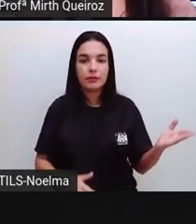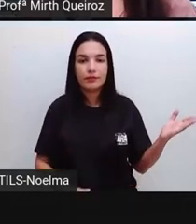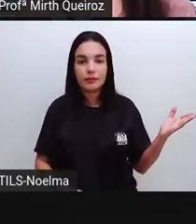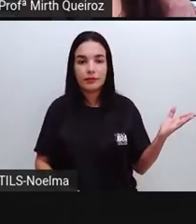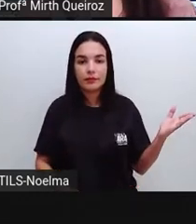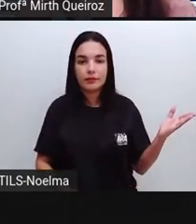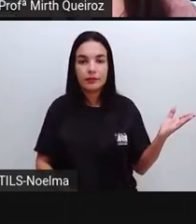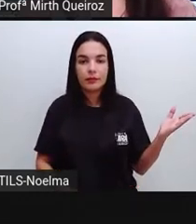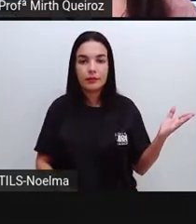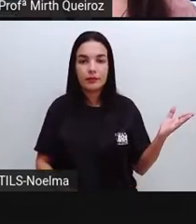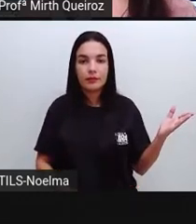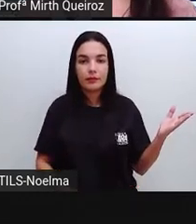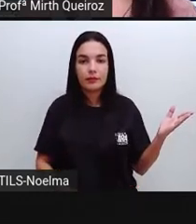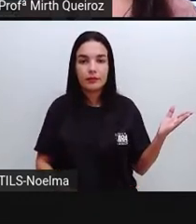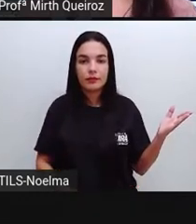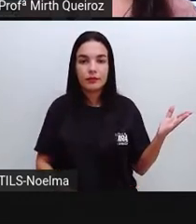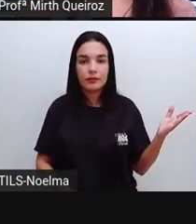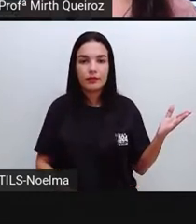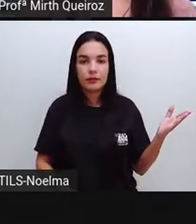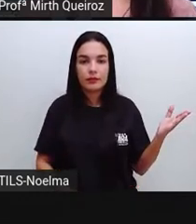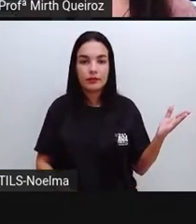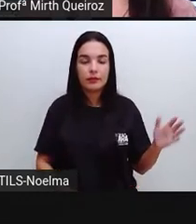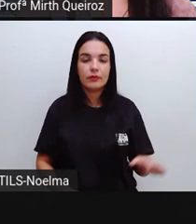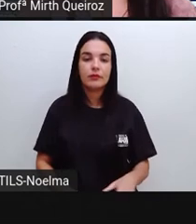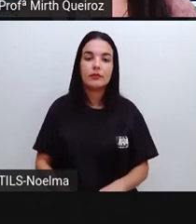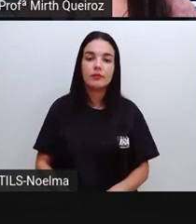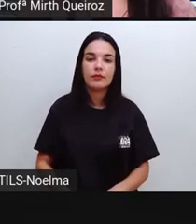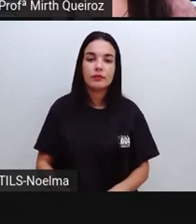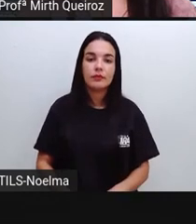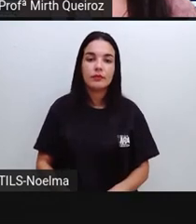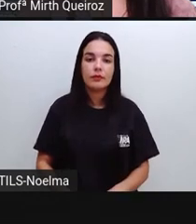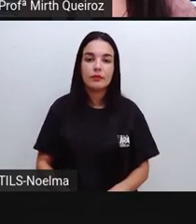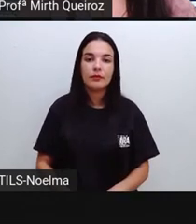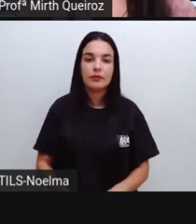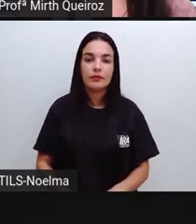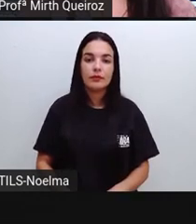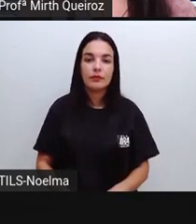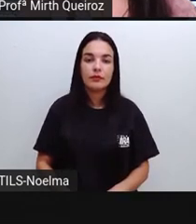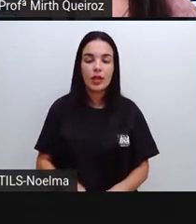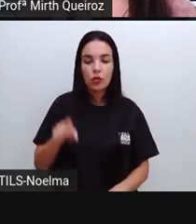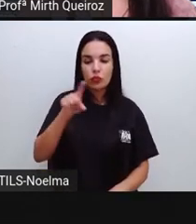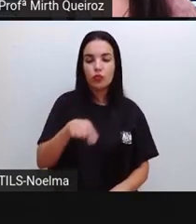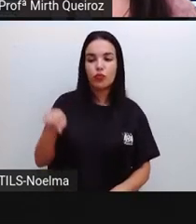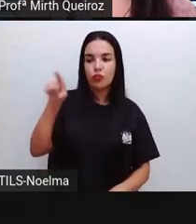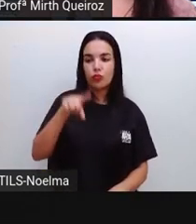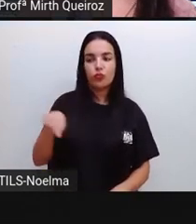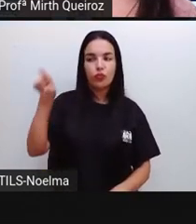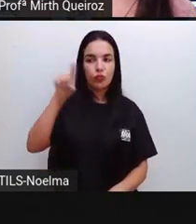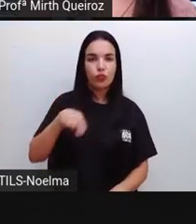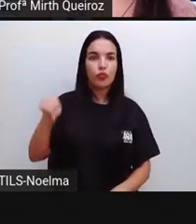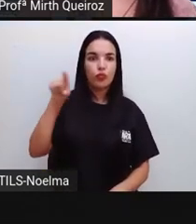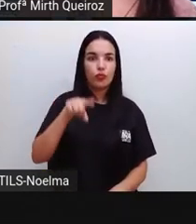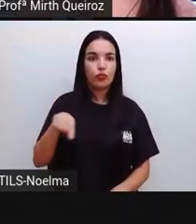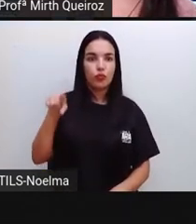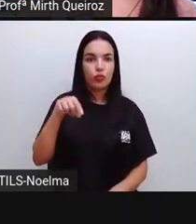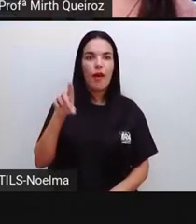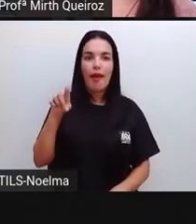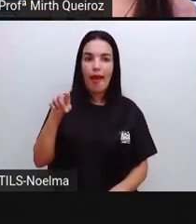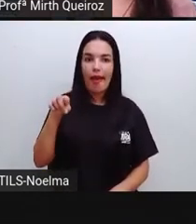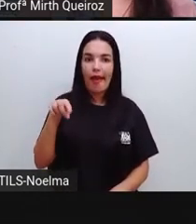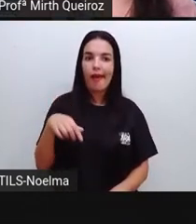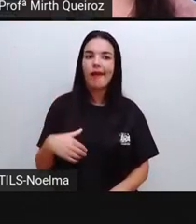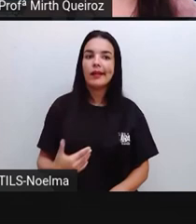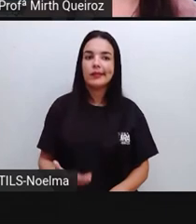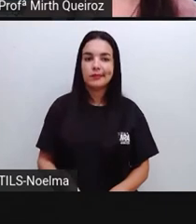litros e aqui os litros que foram consumidos, né? Vão girando aí para dar origem aí a esses